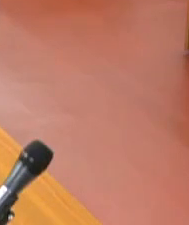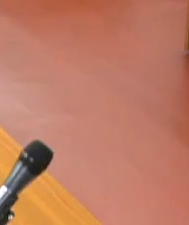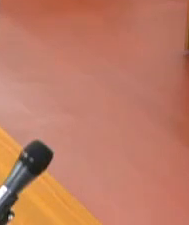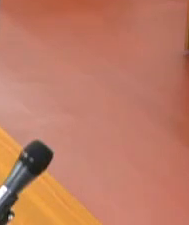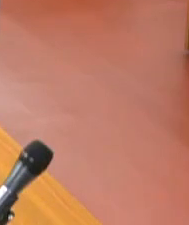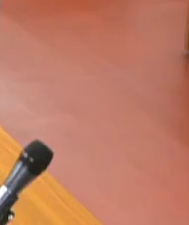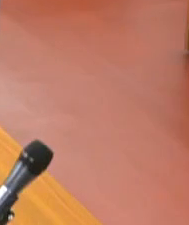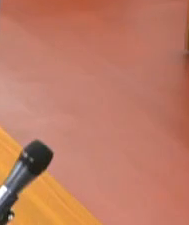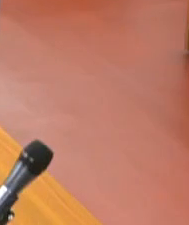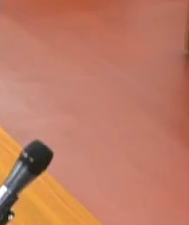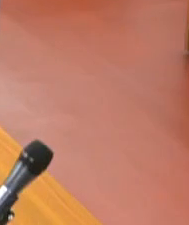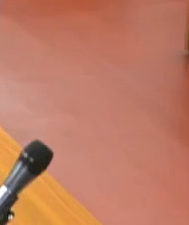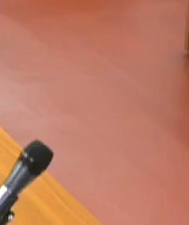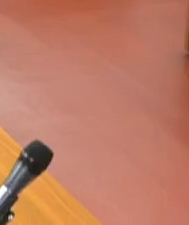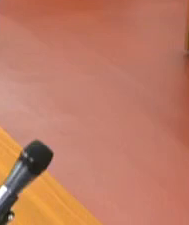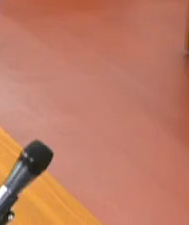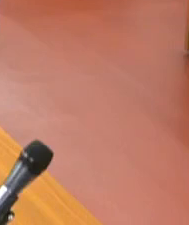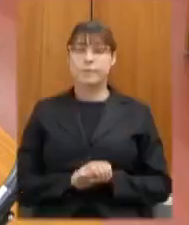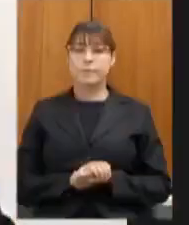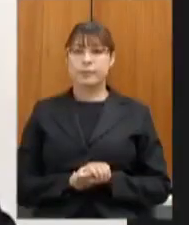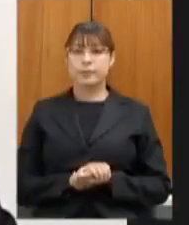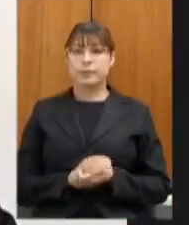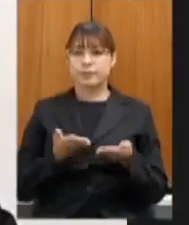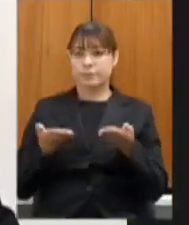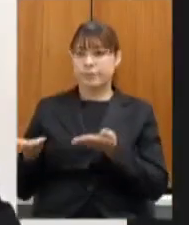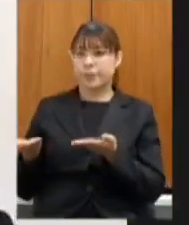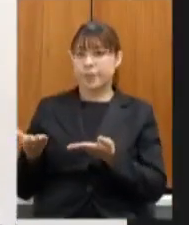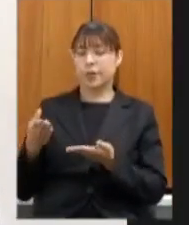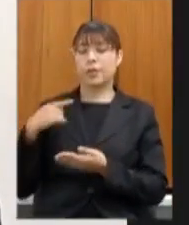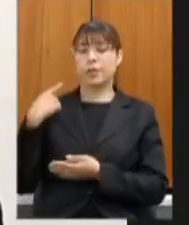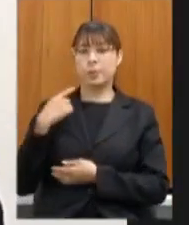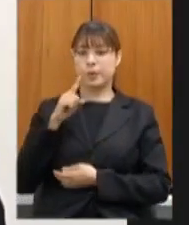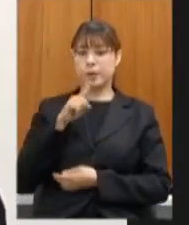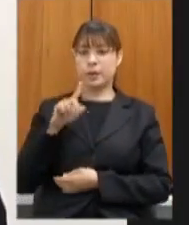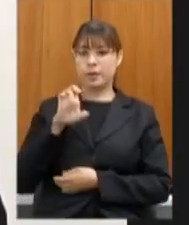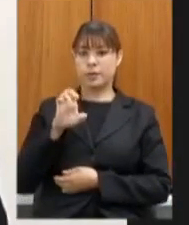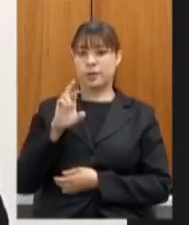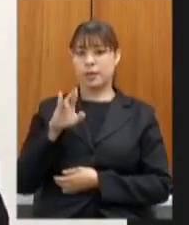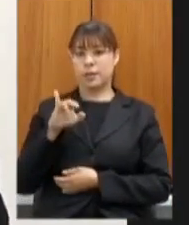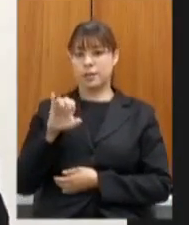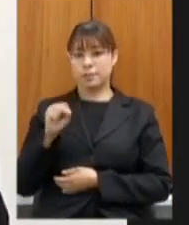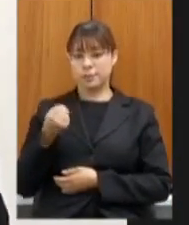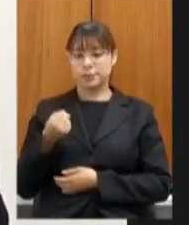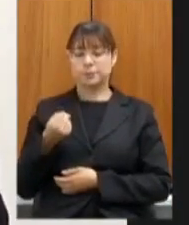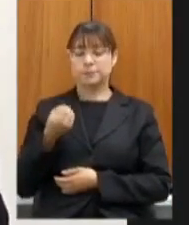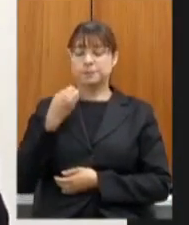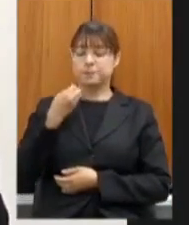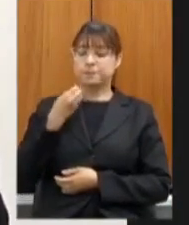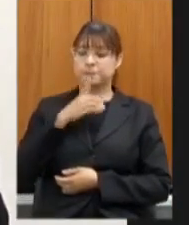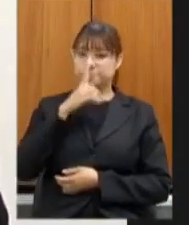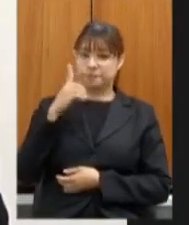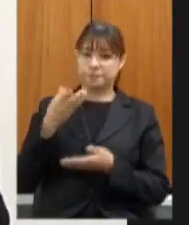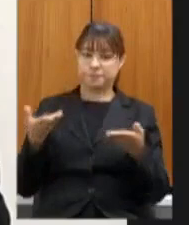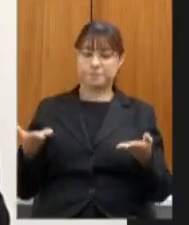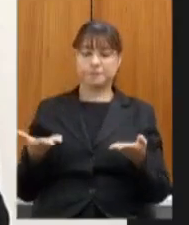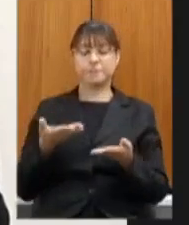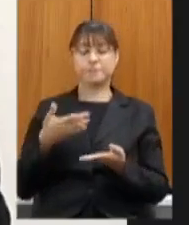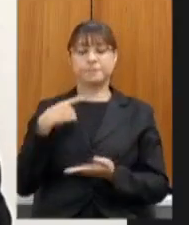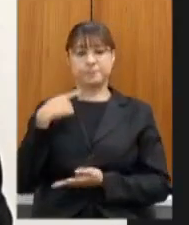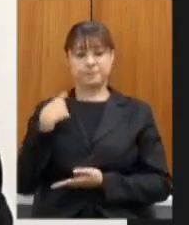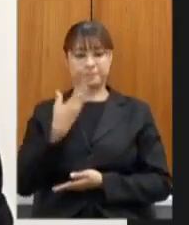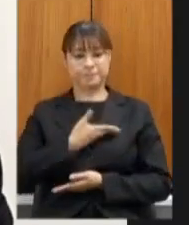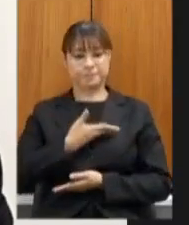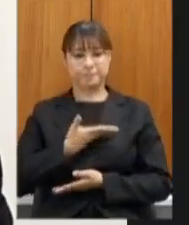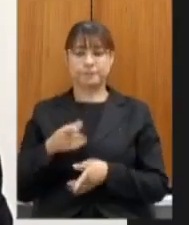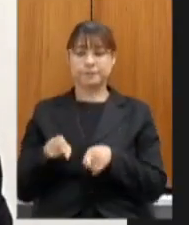olá presidente todos os colegas que nos ouvem juntamente cumprimentar a secretária Júlia a satisfação